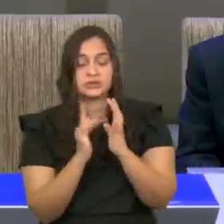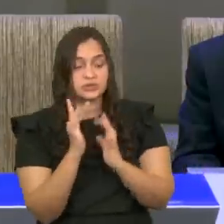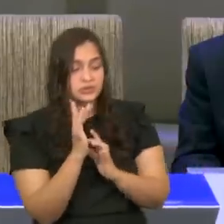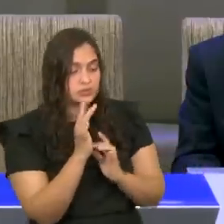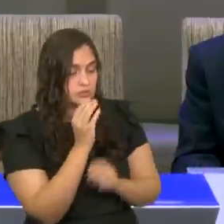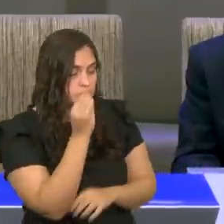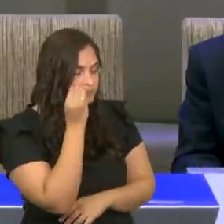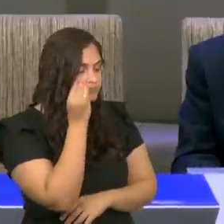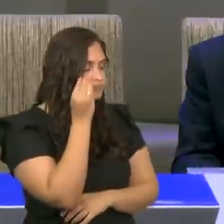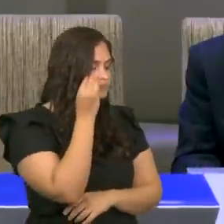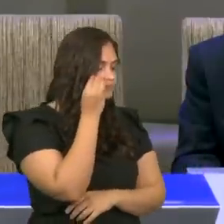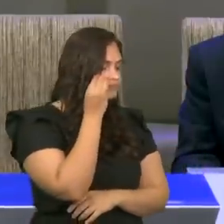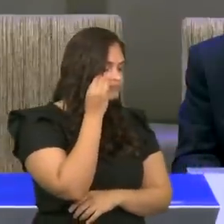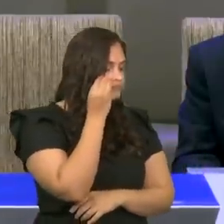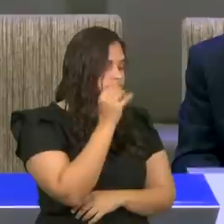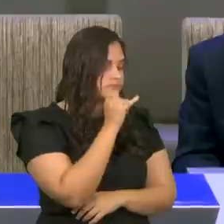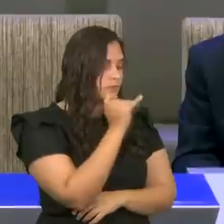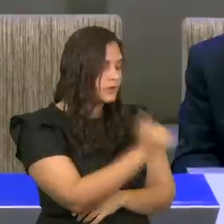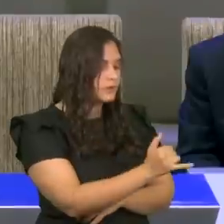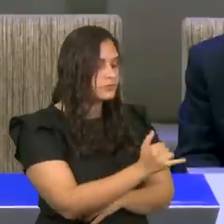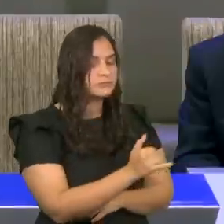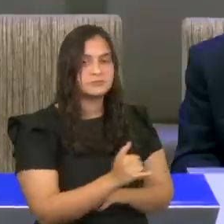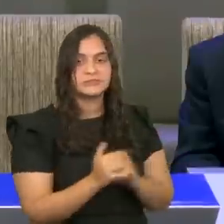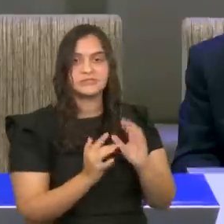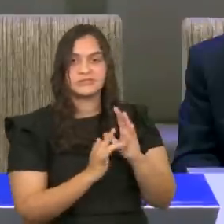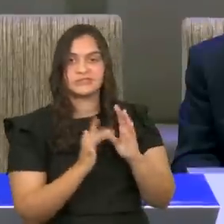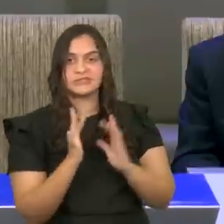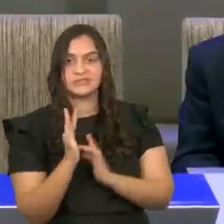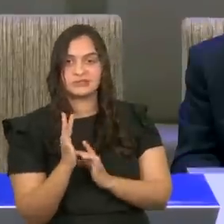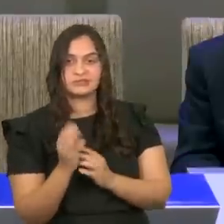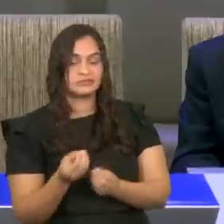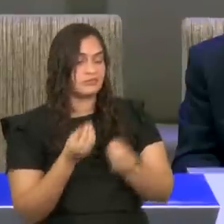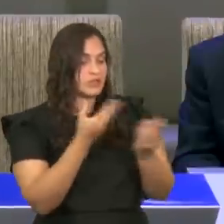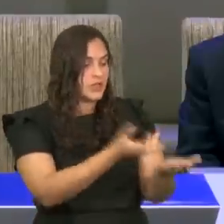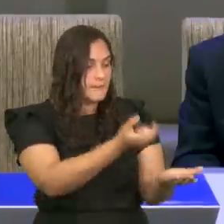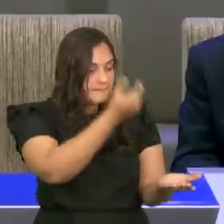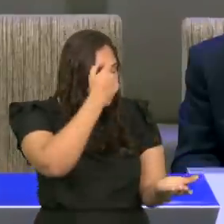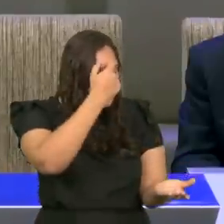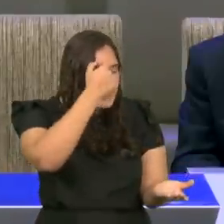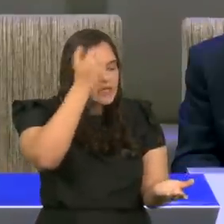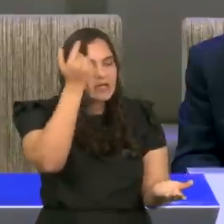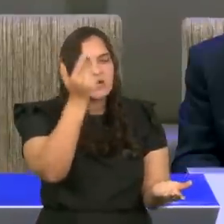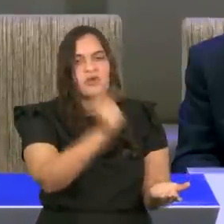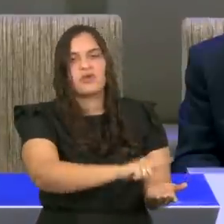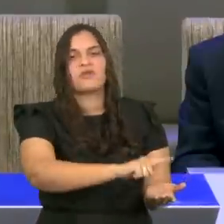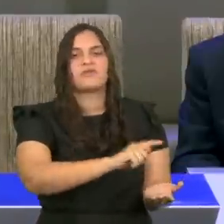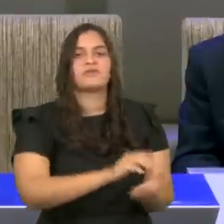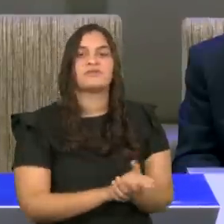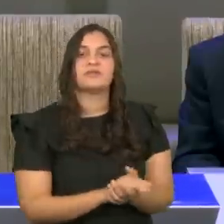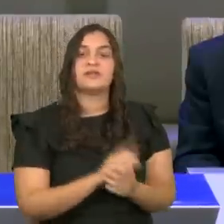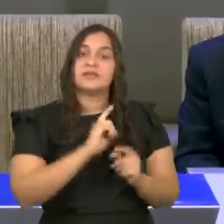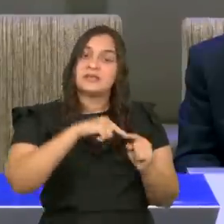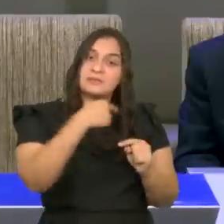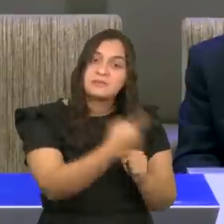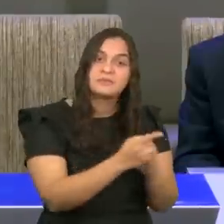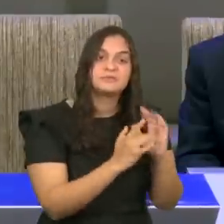A Bíblia diz que Jesus devolveu o seu juízo. Depois Jesus devolve a sua dignidade.